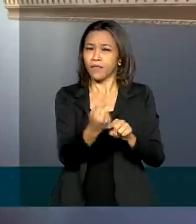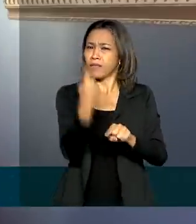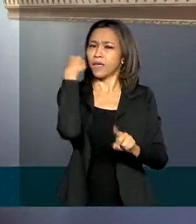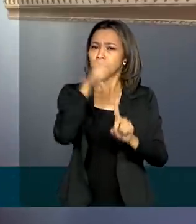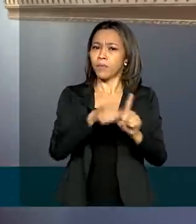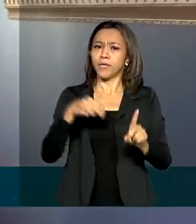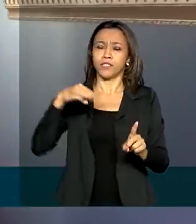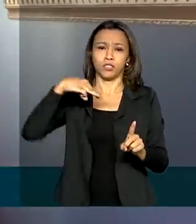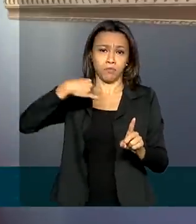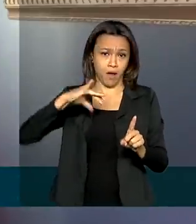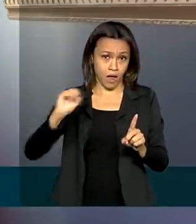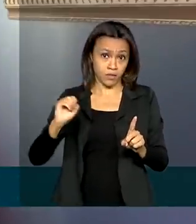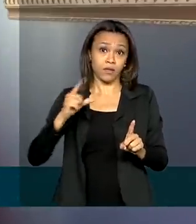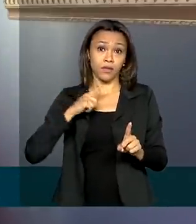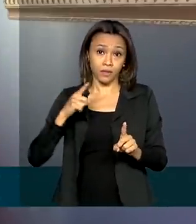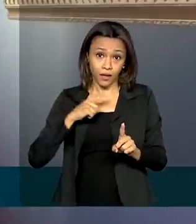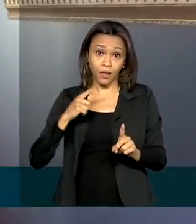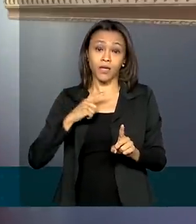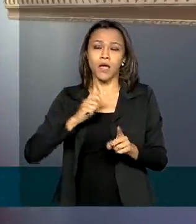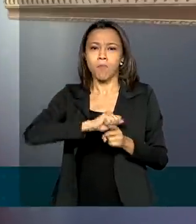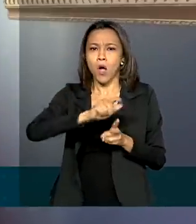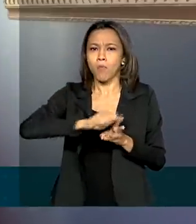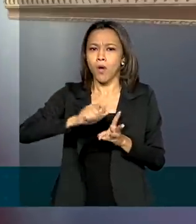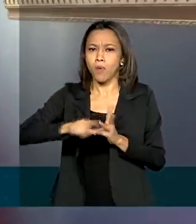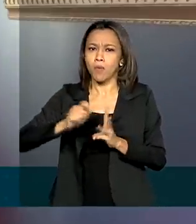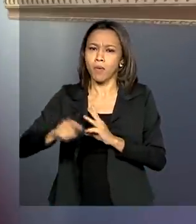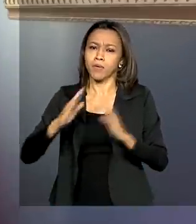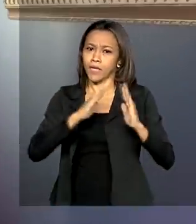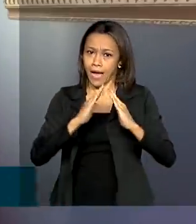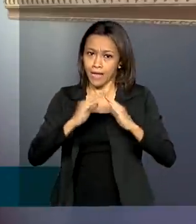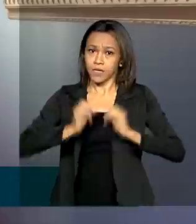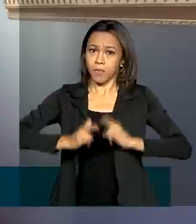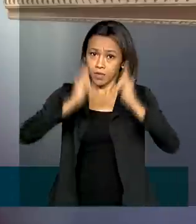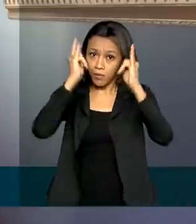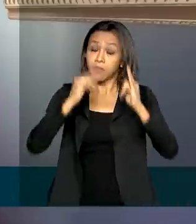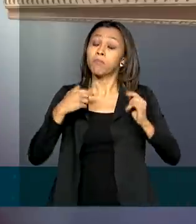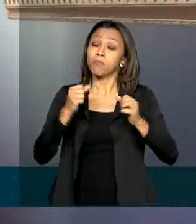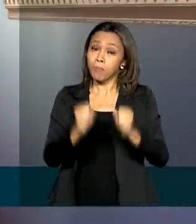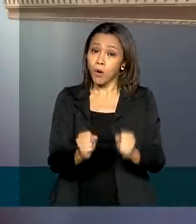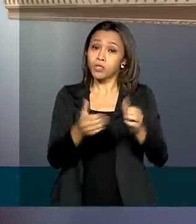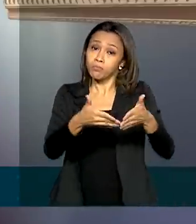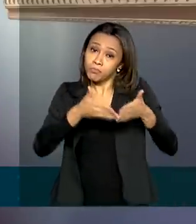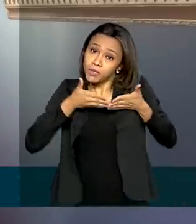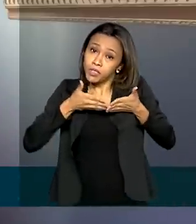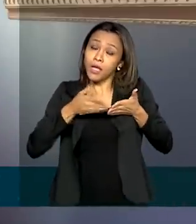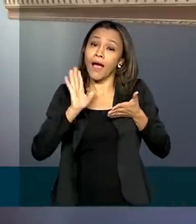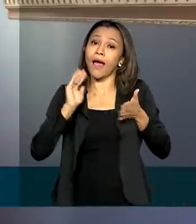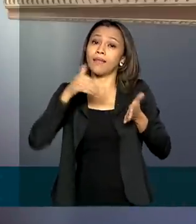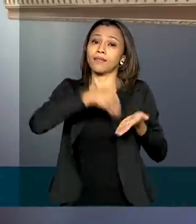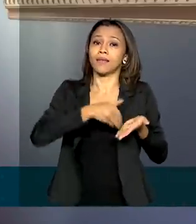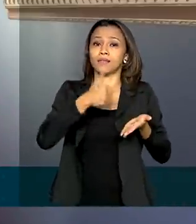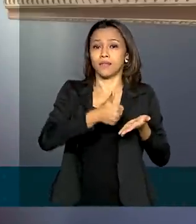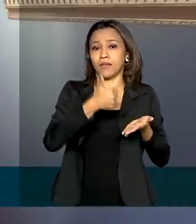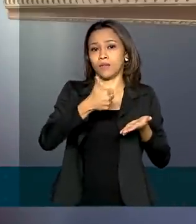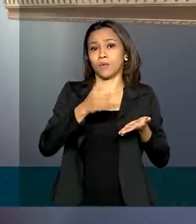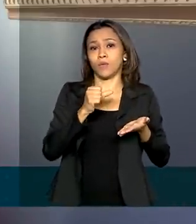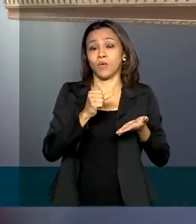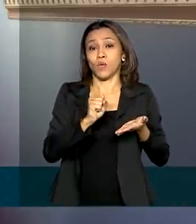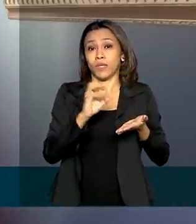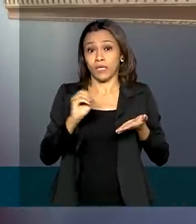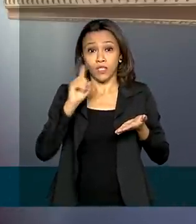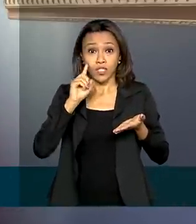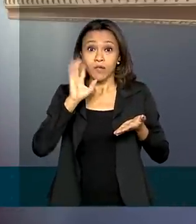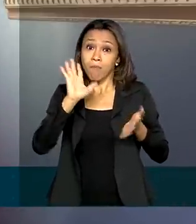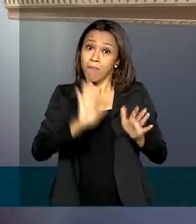imobiliário pode pedir a pausa no pagamento por até 180 dias. Mas os agentes financeiros continuavam tendo de